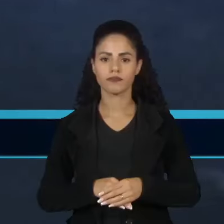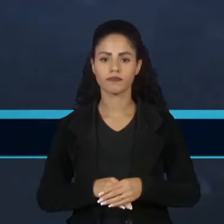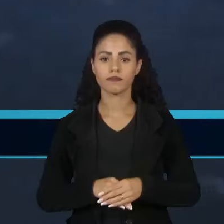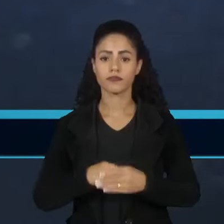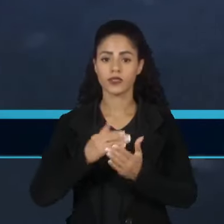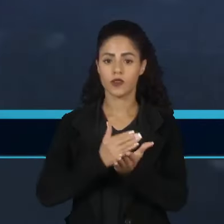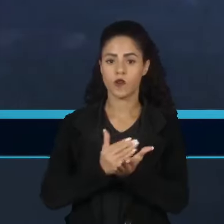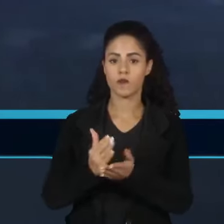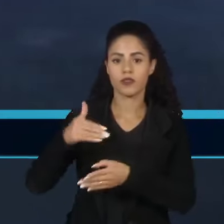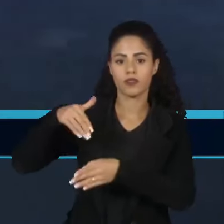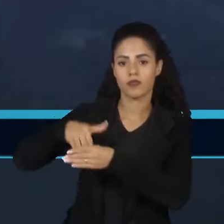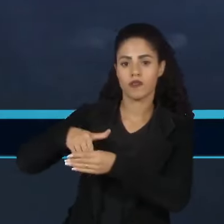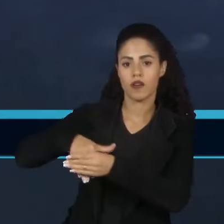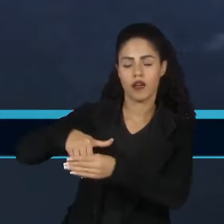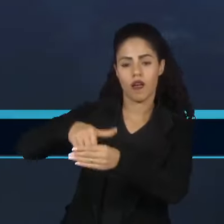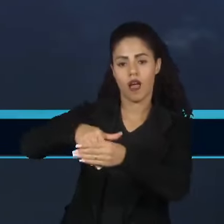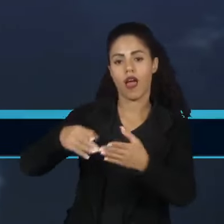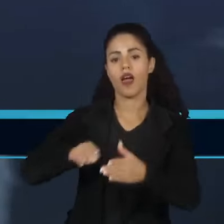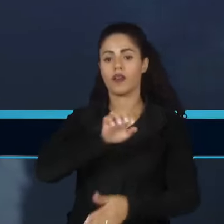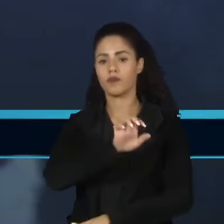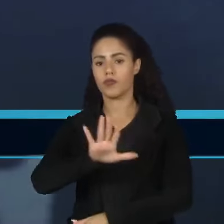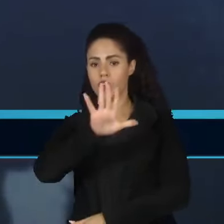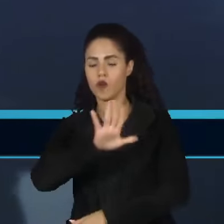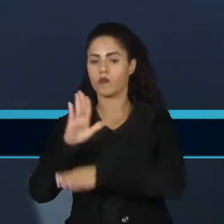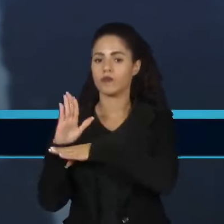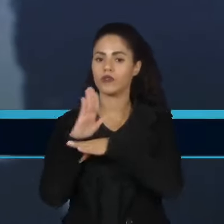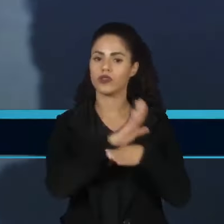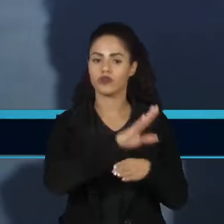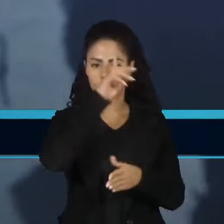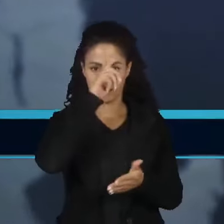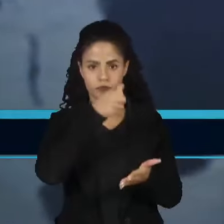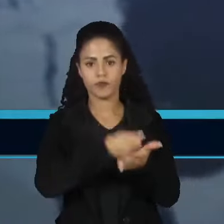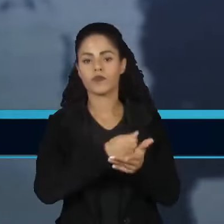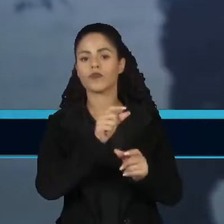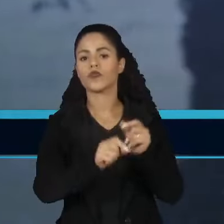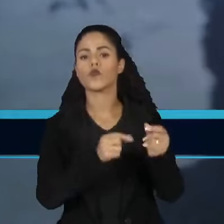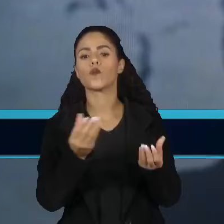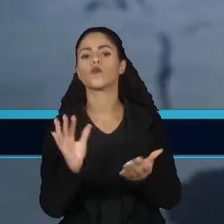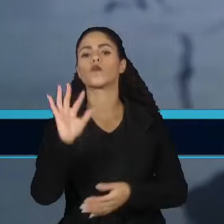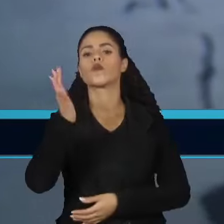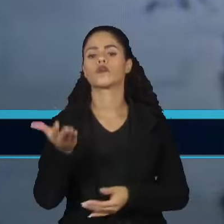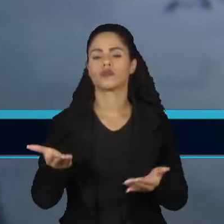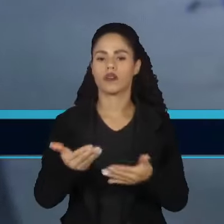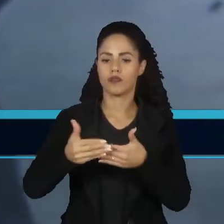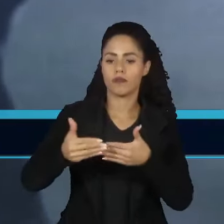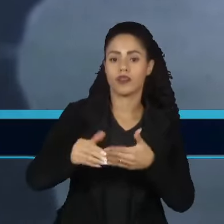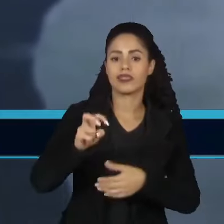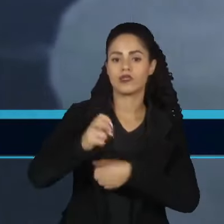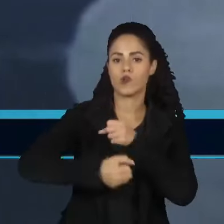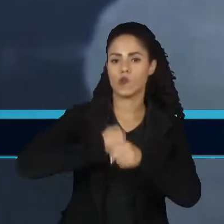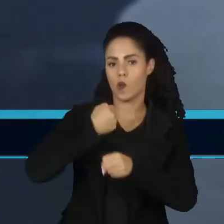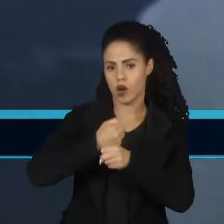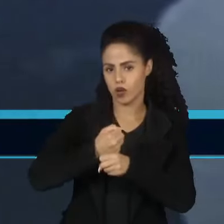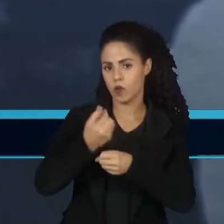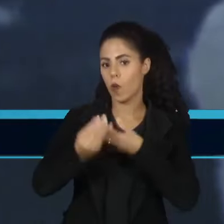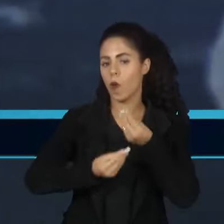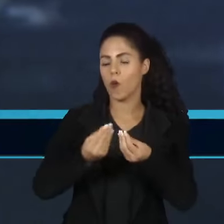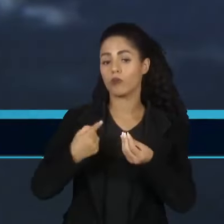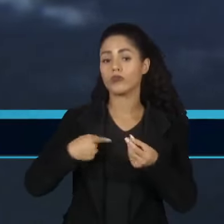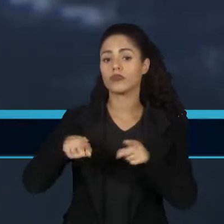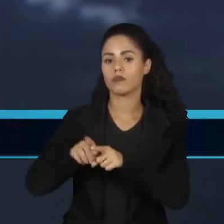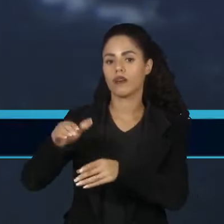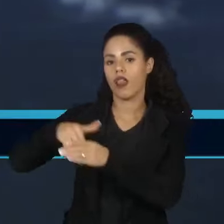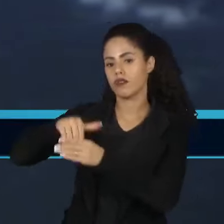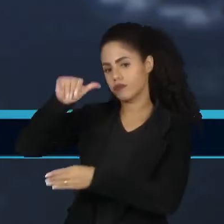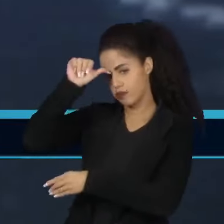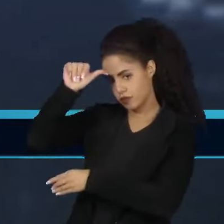Começam as eleições para o Parlamento Europeu, que vão ajudar a definir os rumos do bloco pelos próximos cinco anos. Depois da eleição da